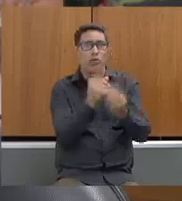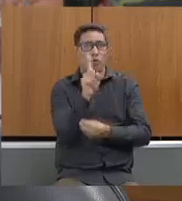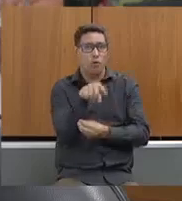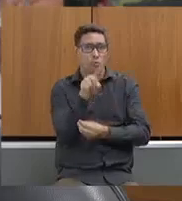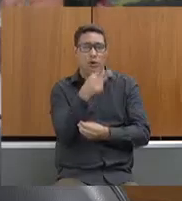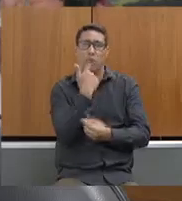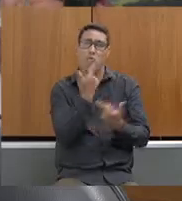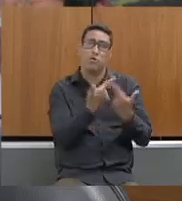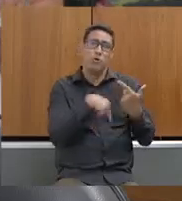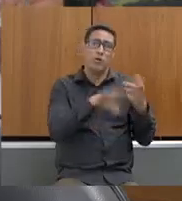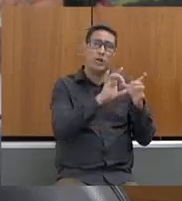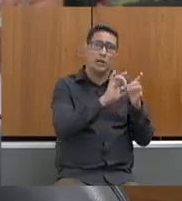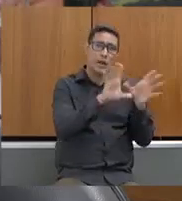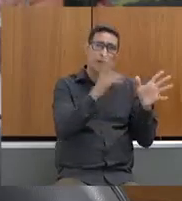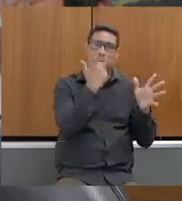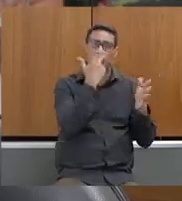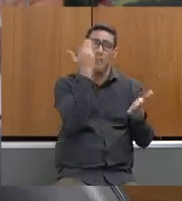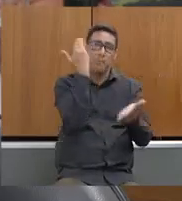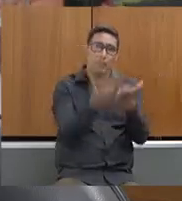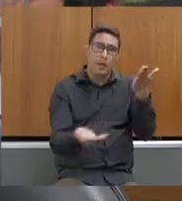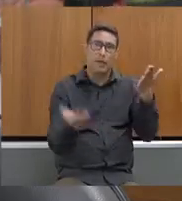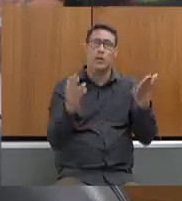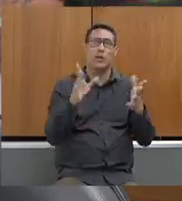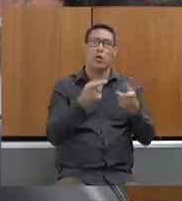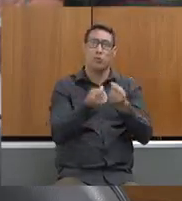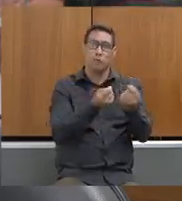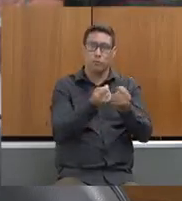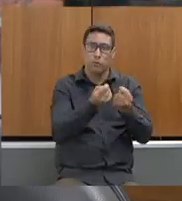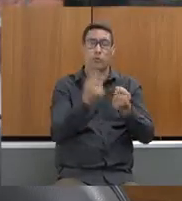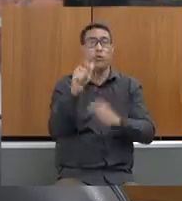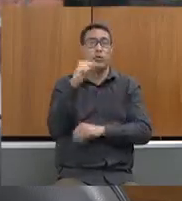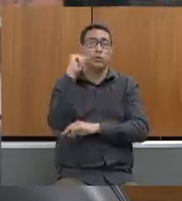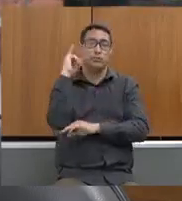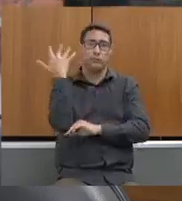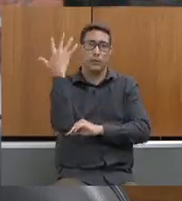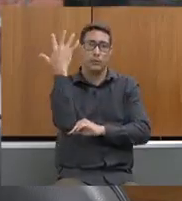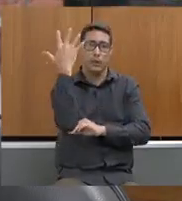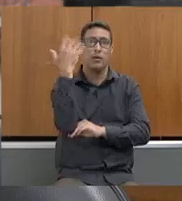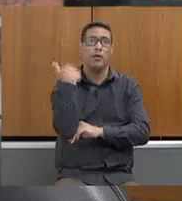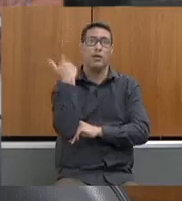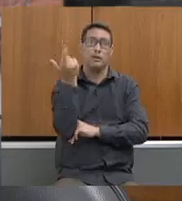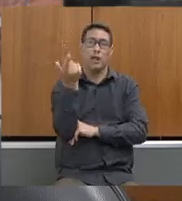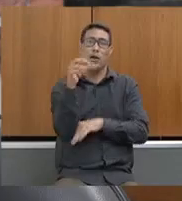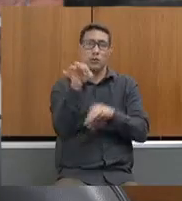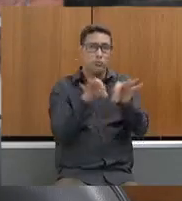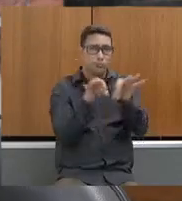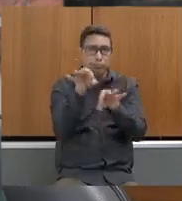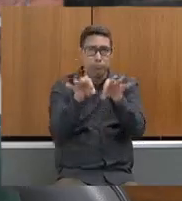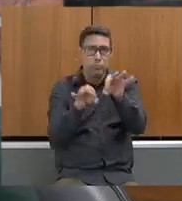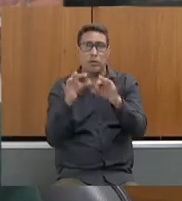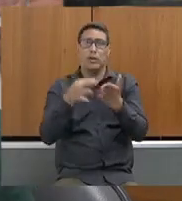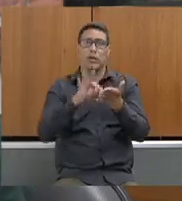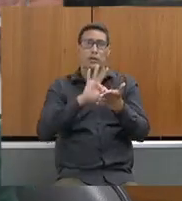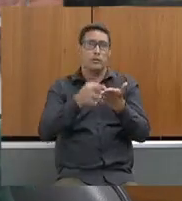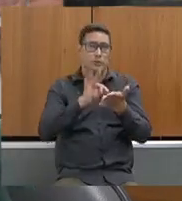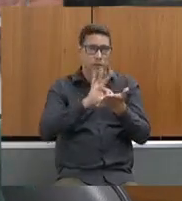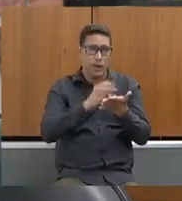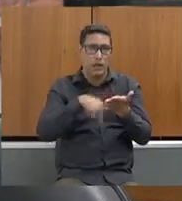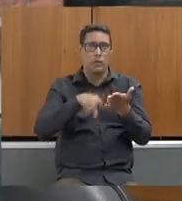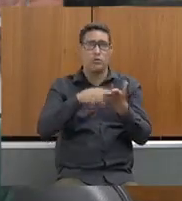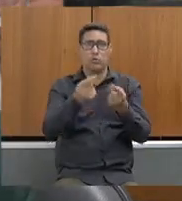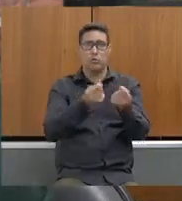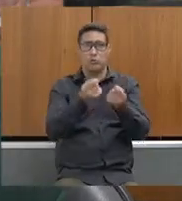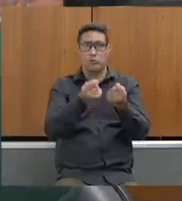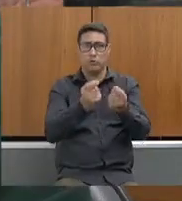fugir do seu objetivo, que é o efetivo controle ambiental através de procedimentos tecnológicos de controle. Muito obrigado,